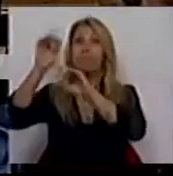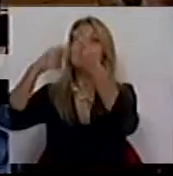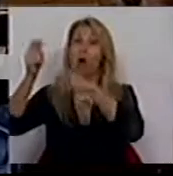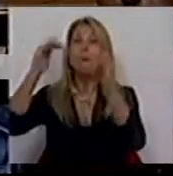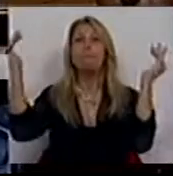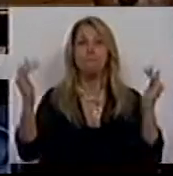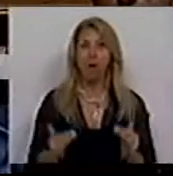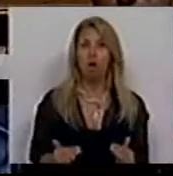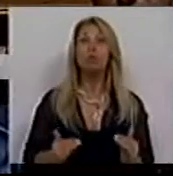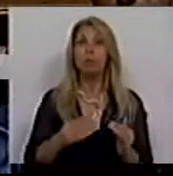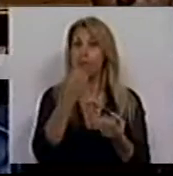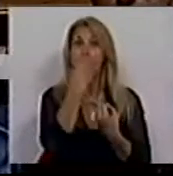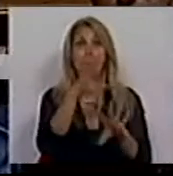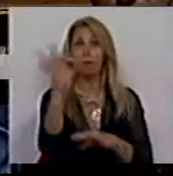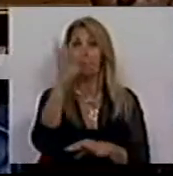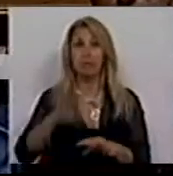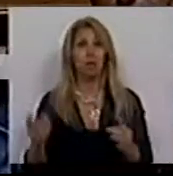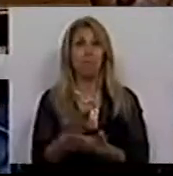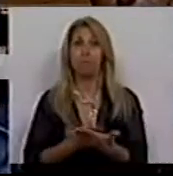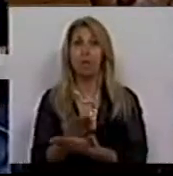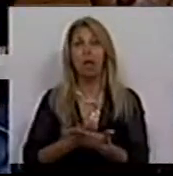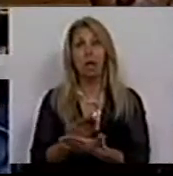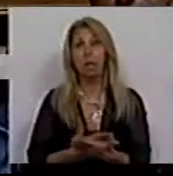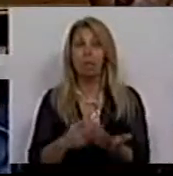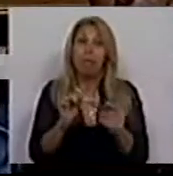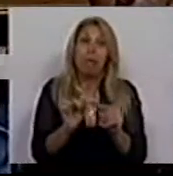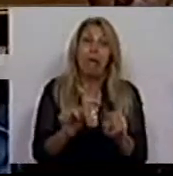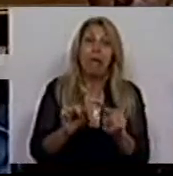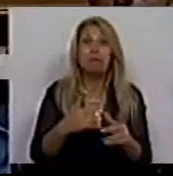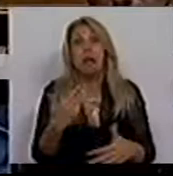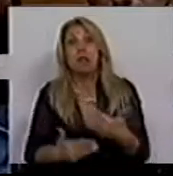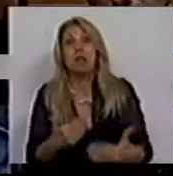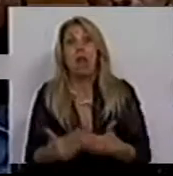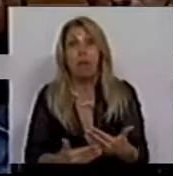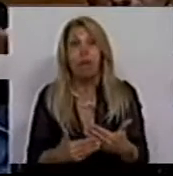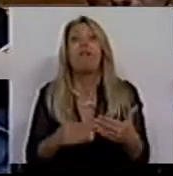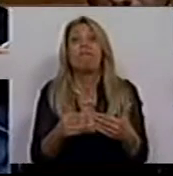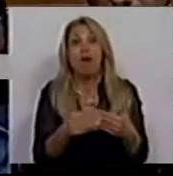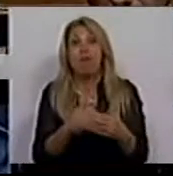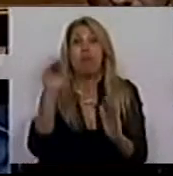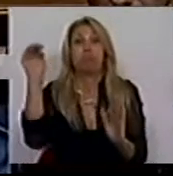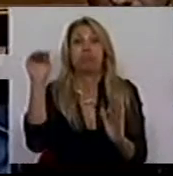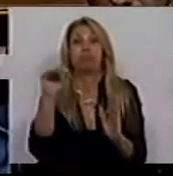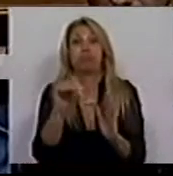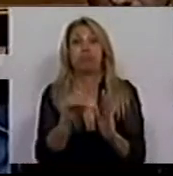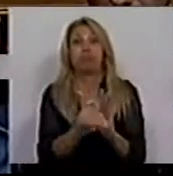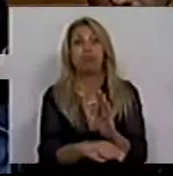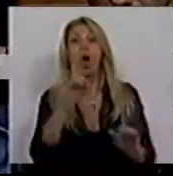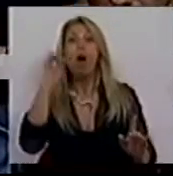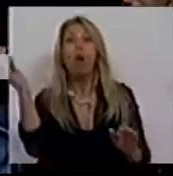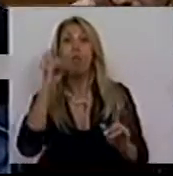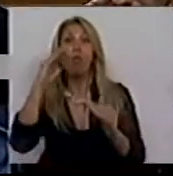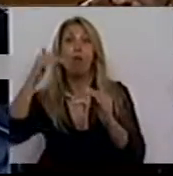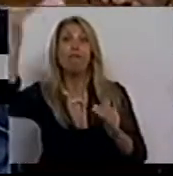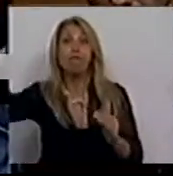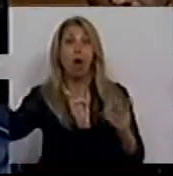tem conseguido perder cotas de mercado e essa dinâmica vai ser agravada pela quebra da procura externa, que